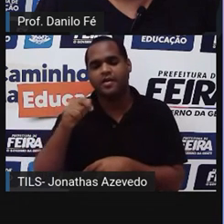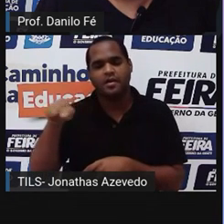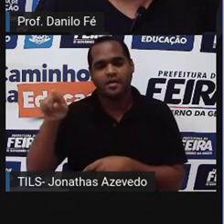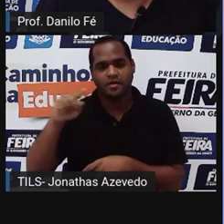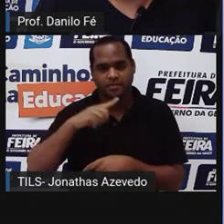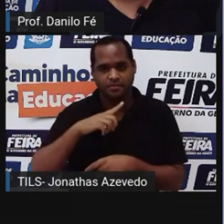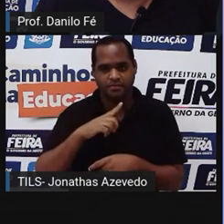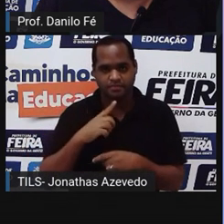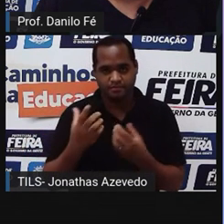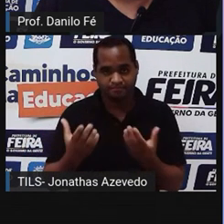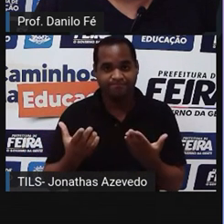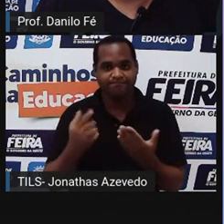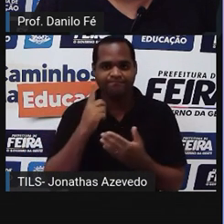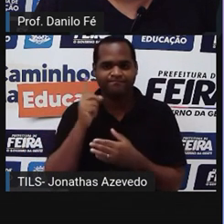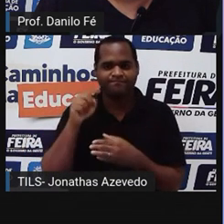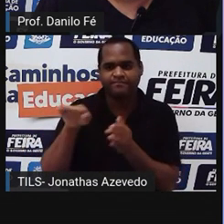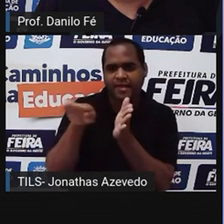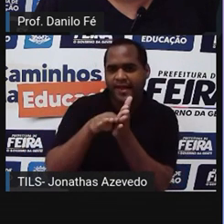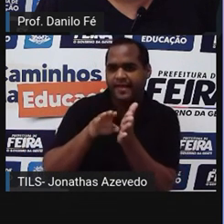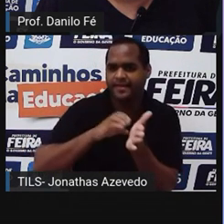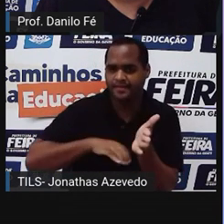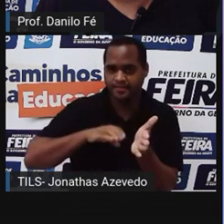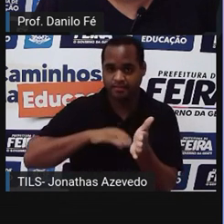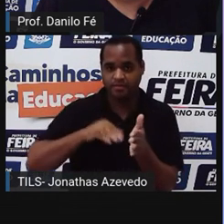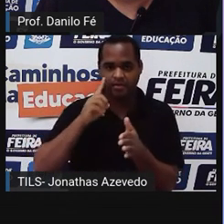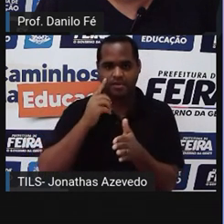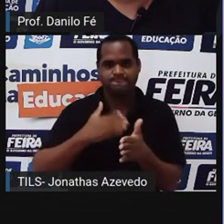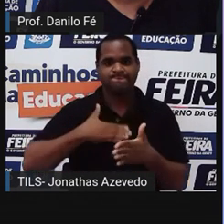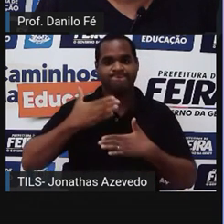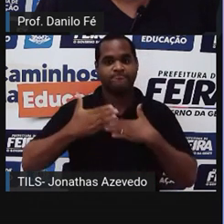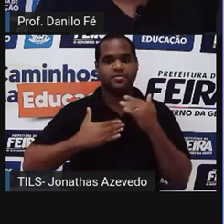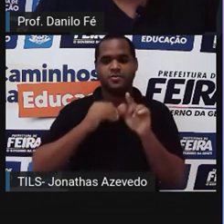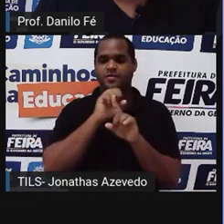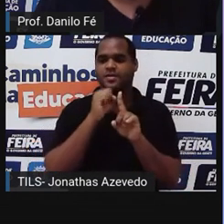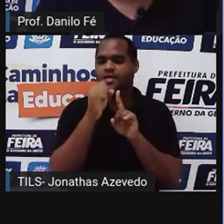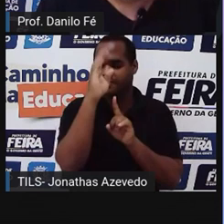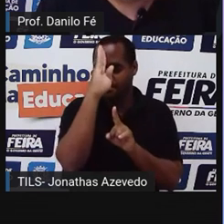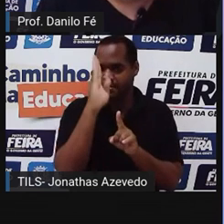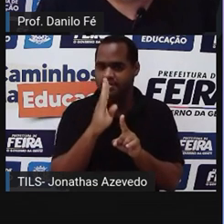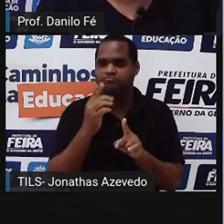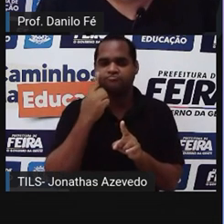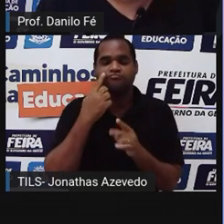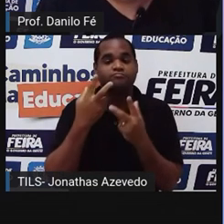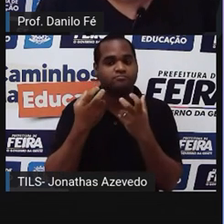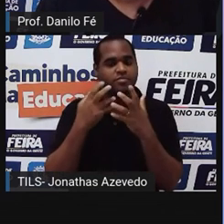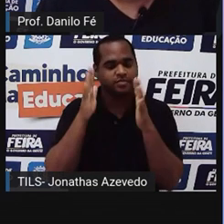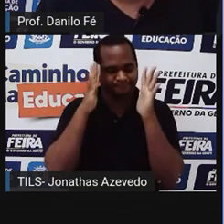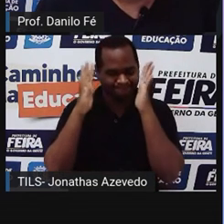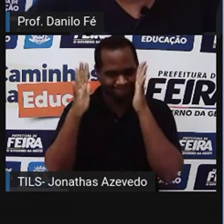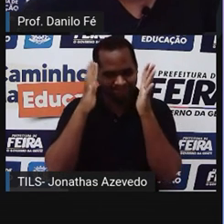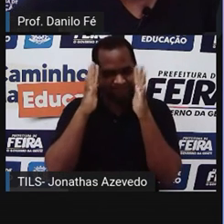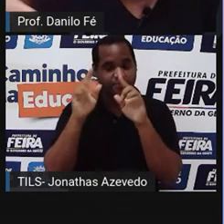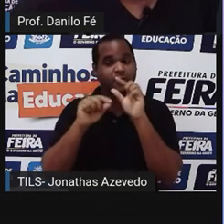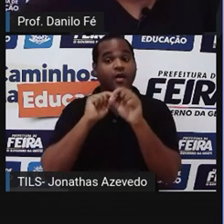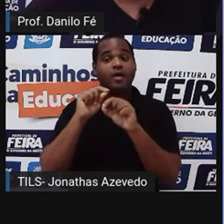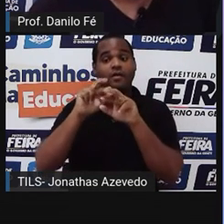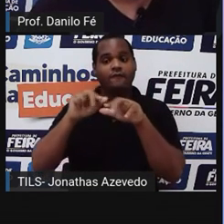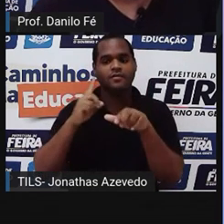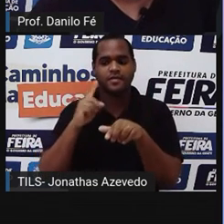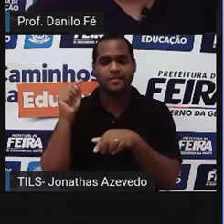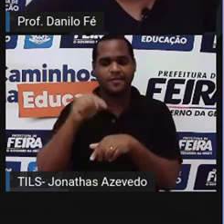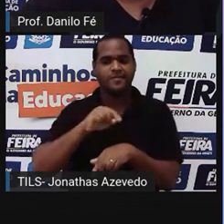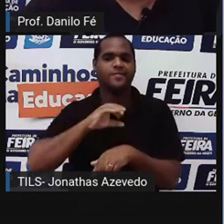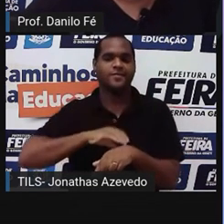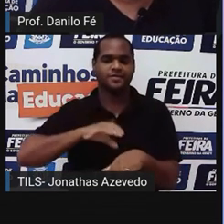Como a chegada da família real portuguesa impactou na sociedade brasileira? Bem, vocês vão pensar. Tanta gente vindo de